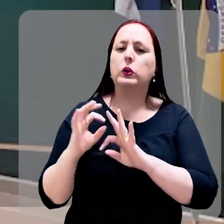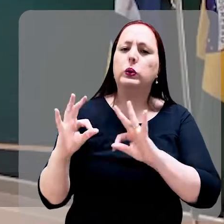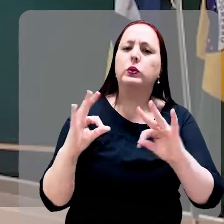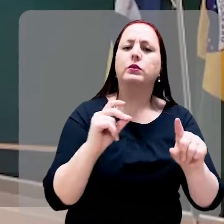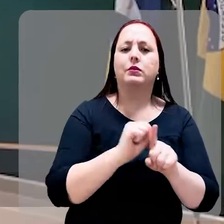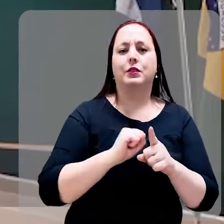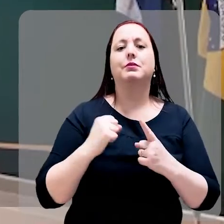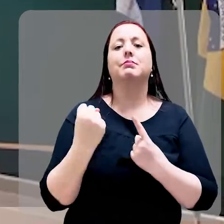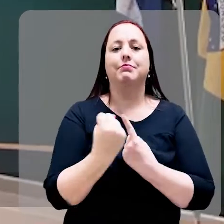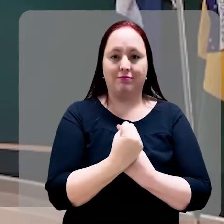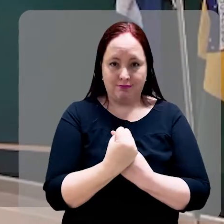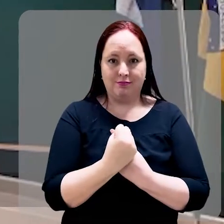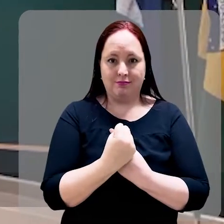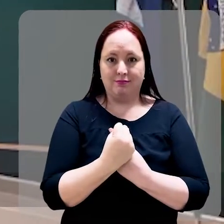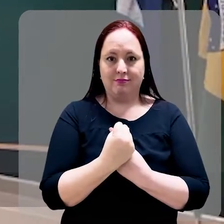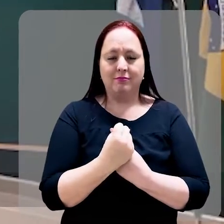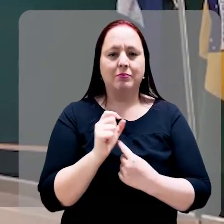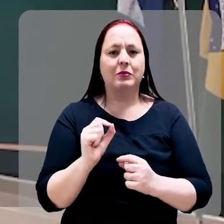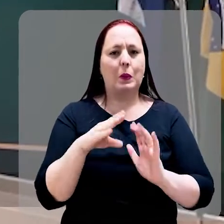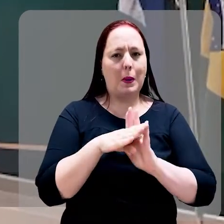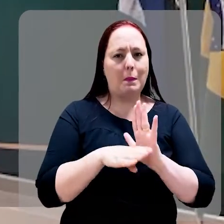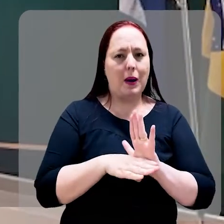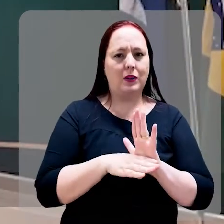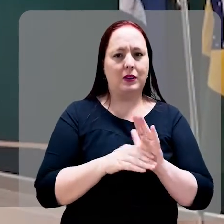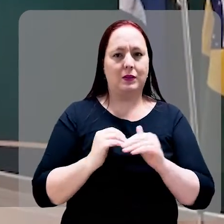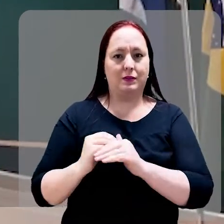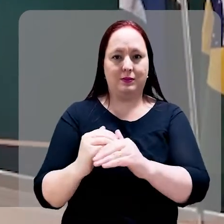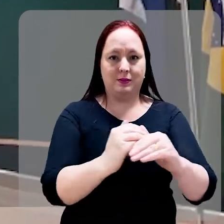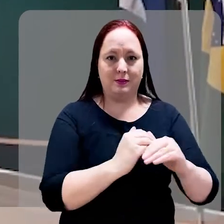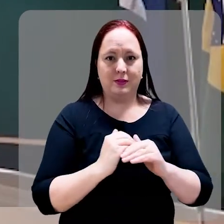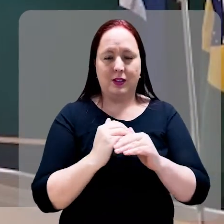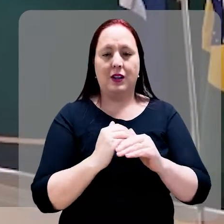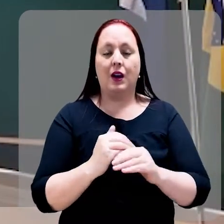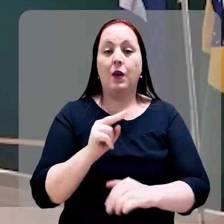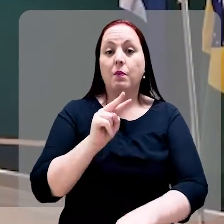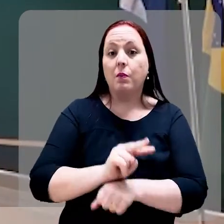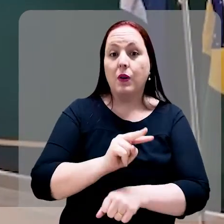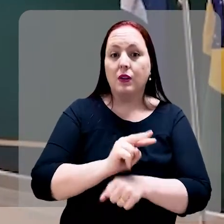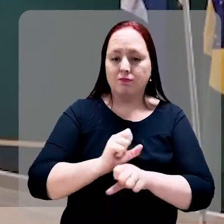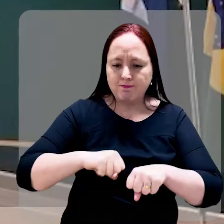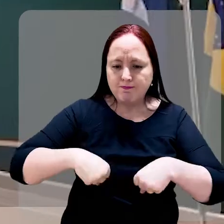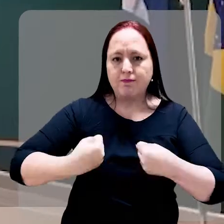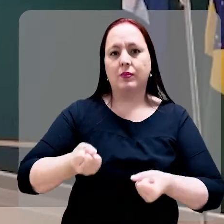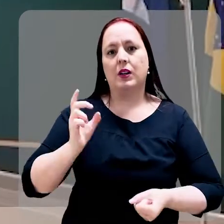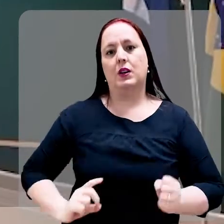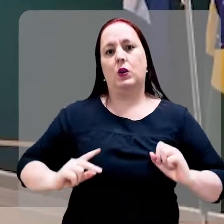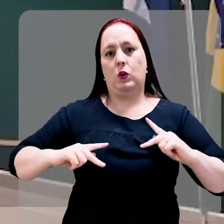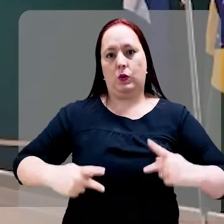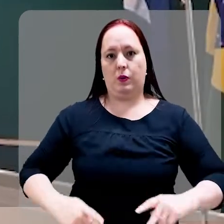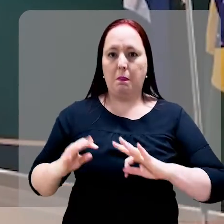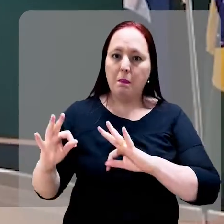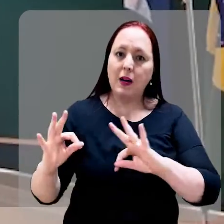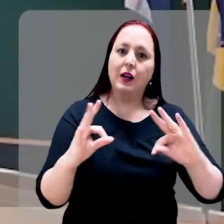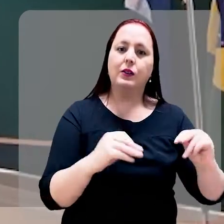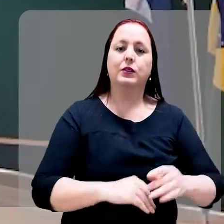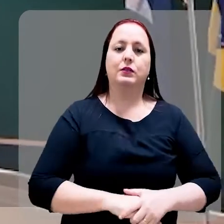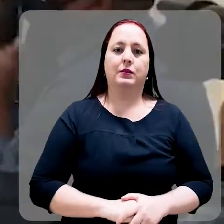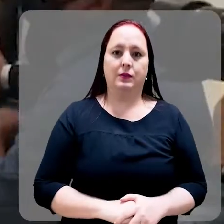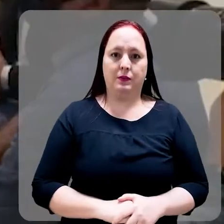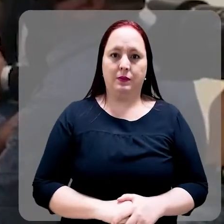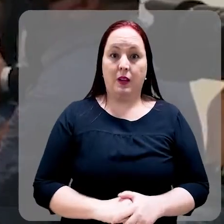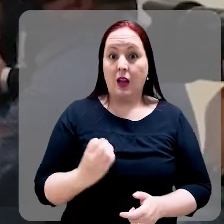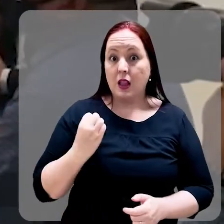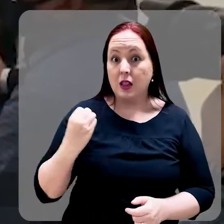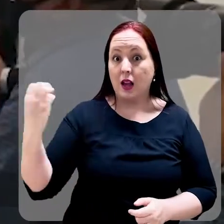toda a sociedade em torno de uma pauta comum, que é a proteção e a defesa de direitos humanos para todos.